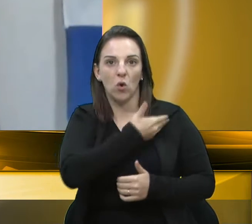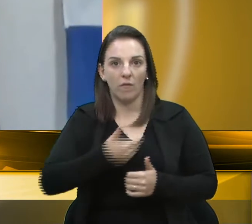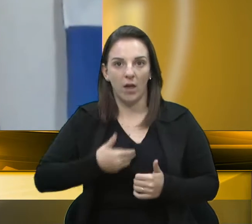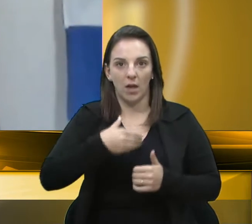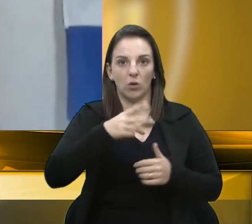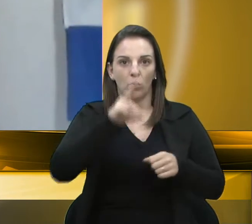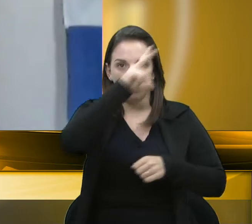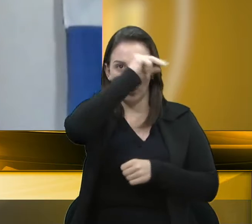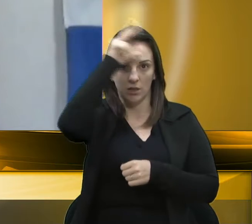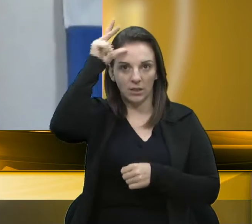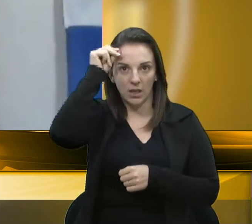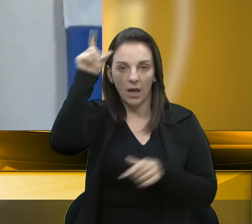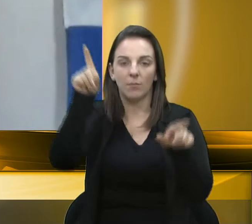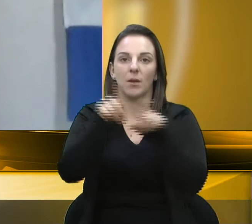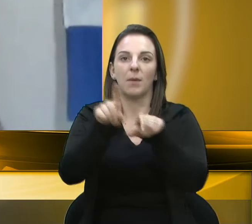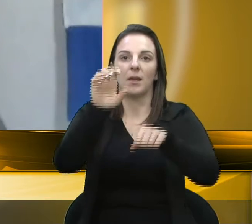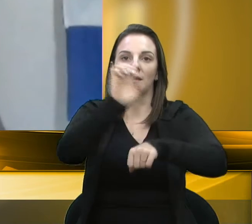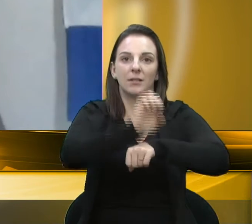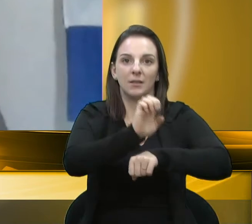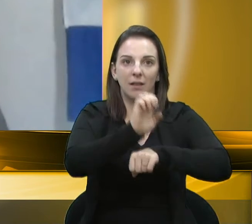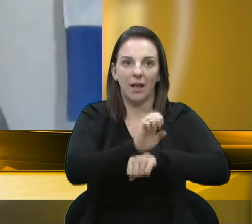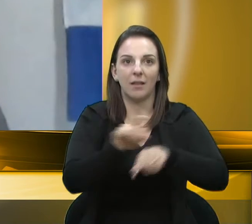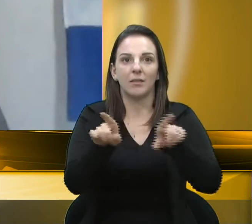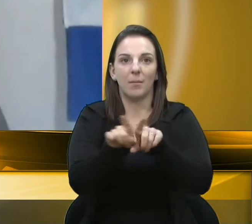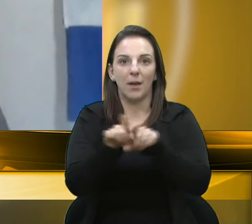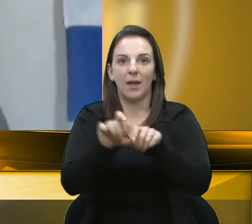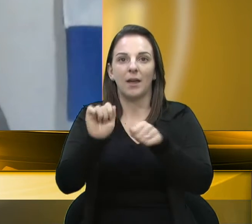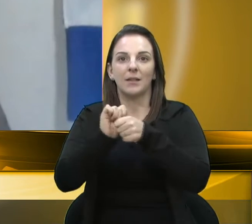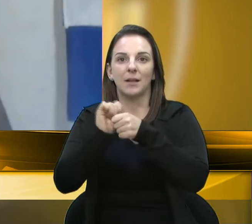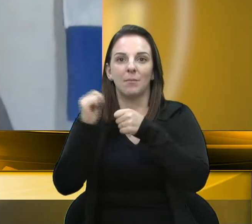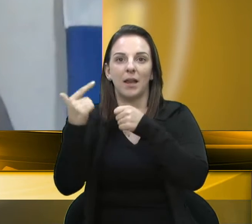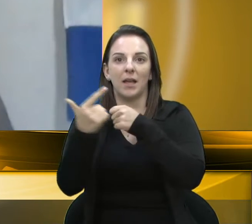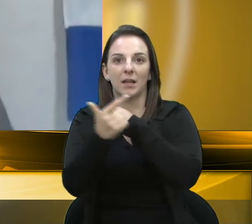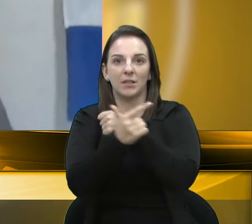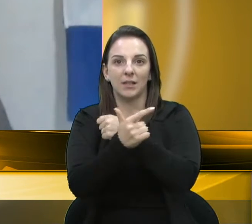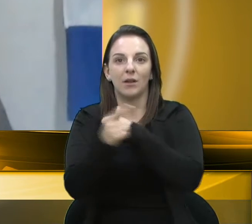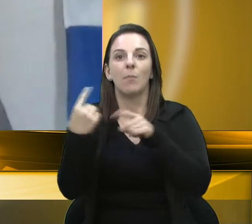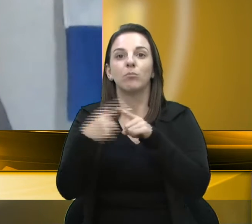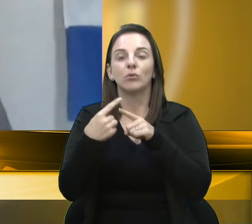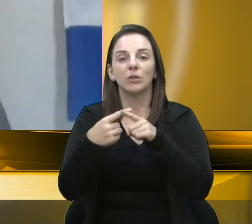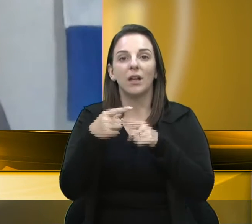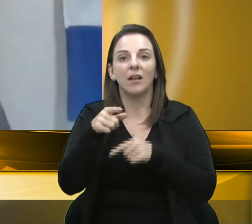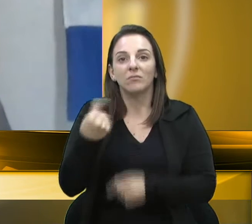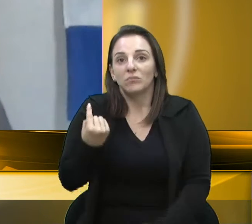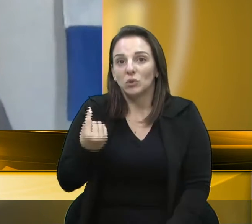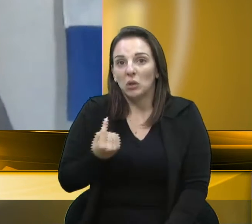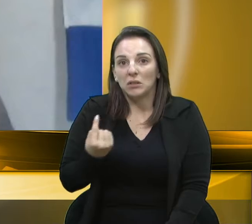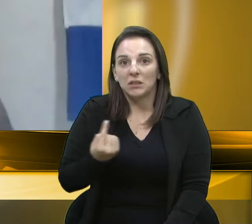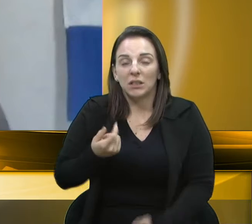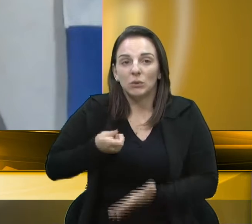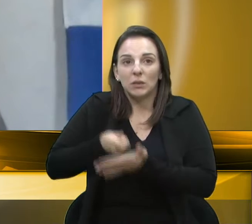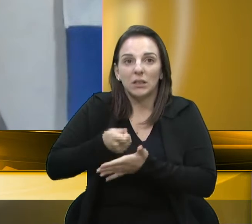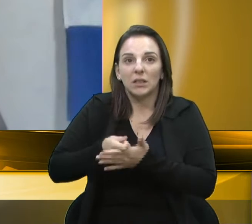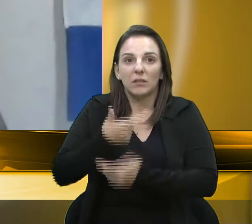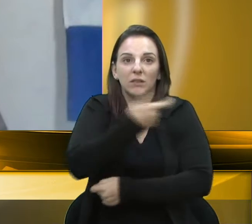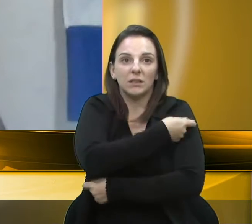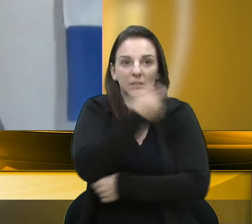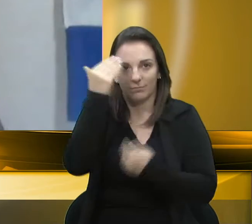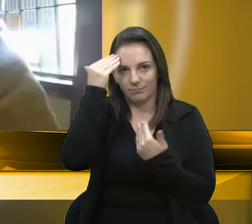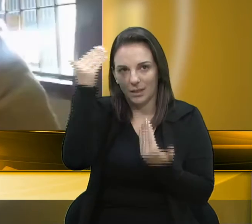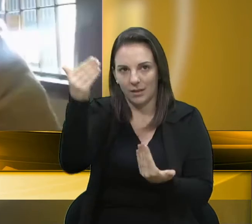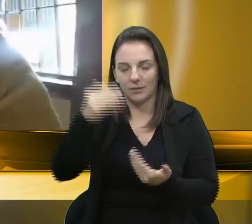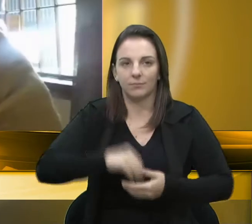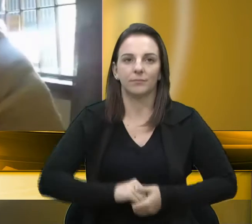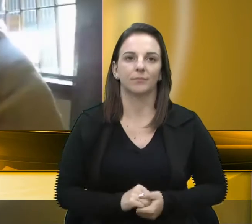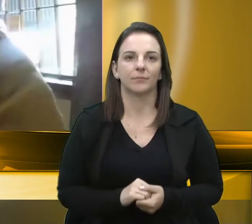auxiliando na busca, porque estão órfãos. Estão órfãos na busca pela vacina. Obrigado, vereadora Denise. Obrigada,